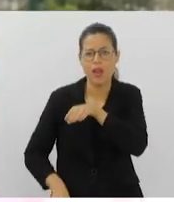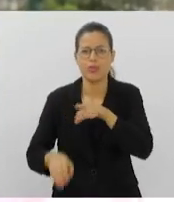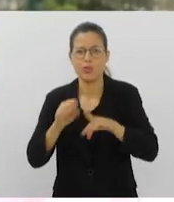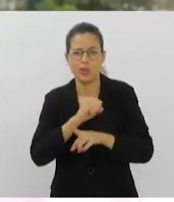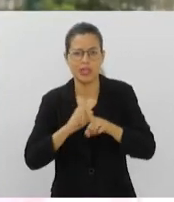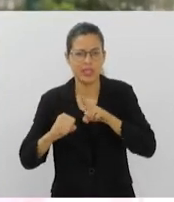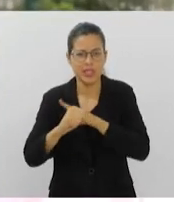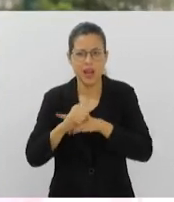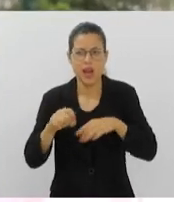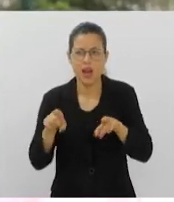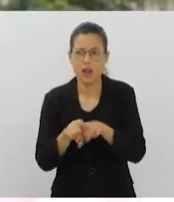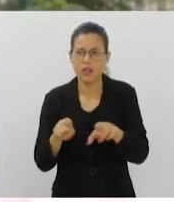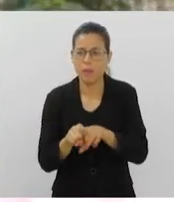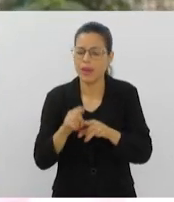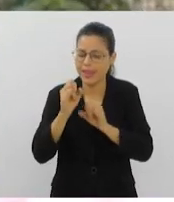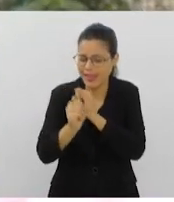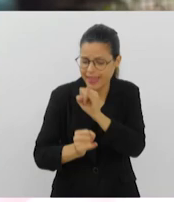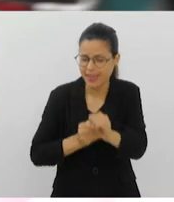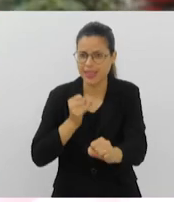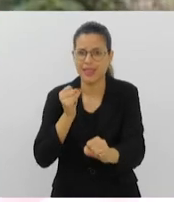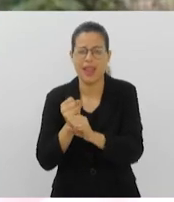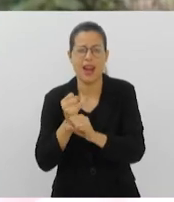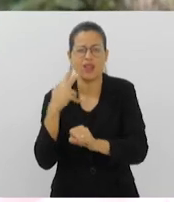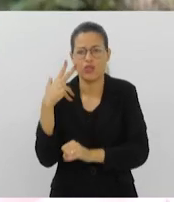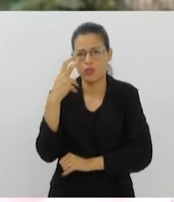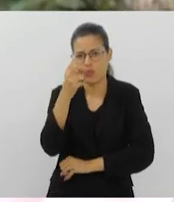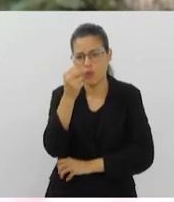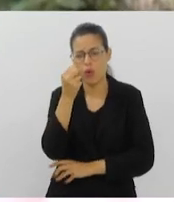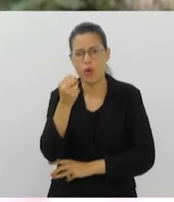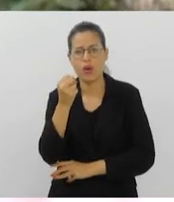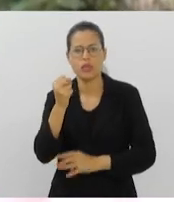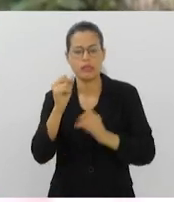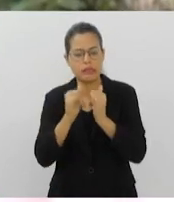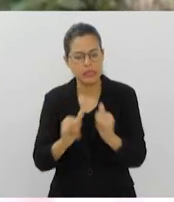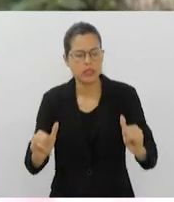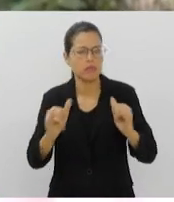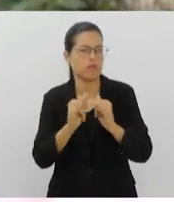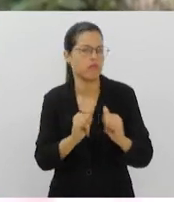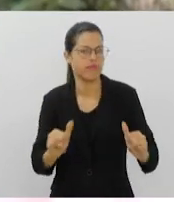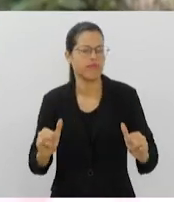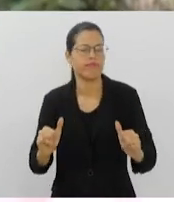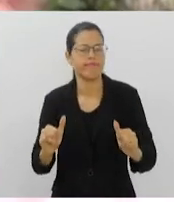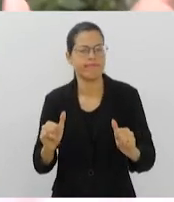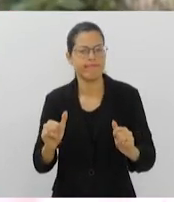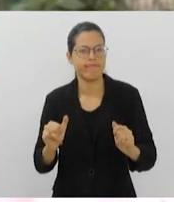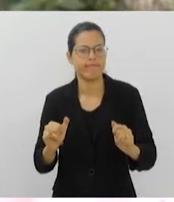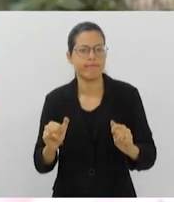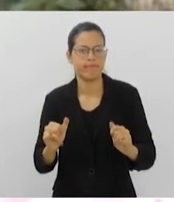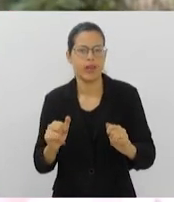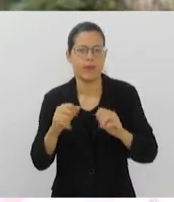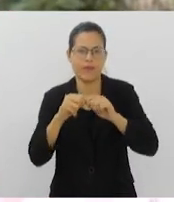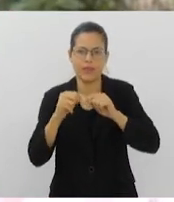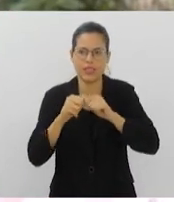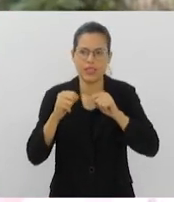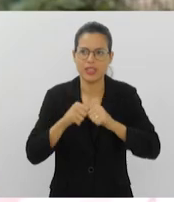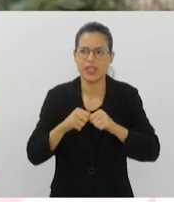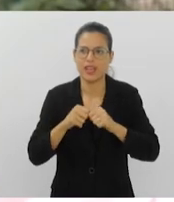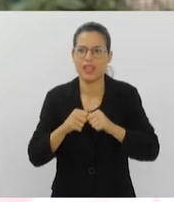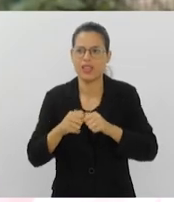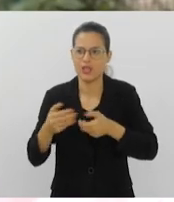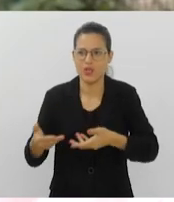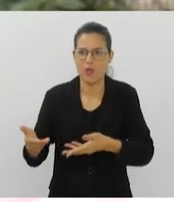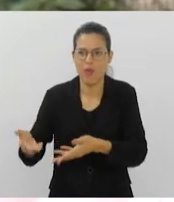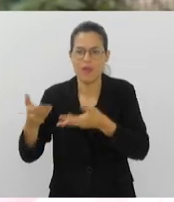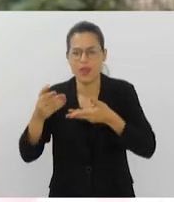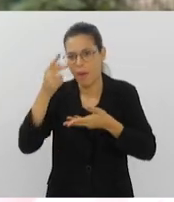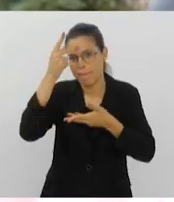vantajosas, da internet que vem chegando com força aí para poder fazer essas ofertas. Então, a pessoa está lá do